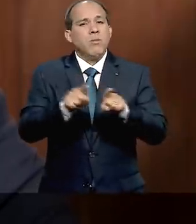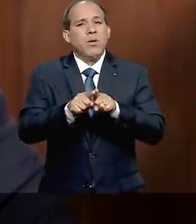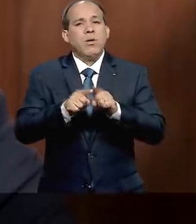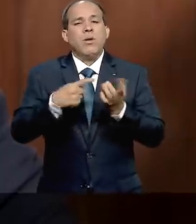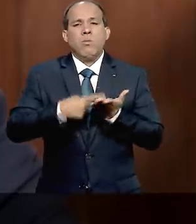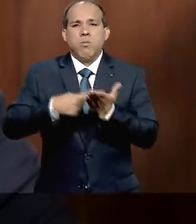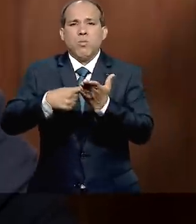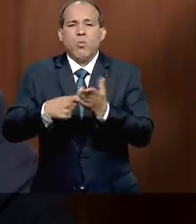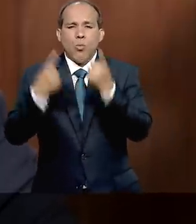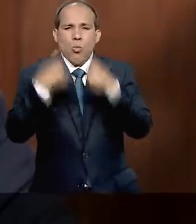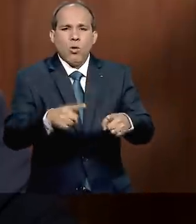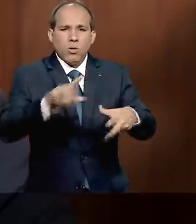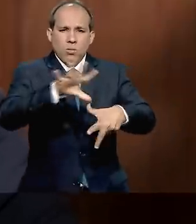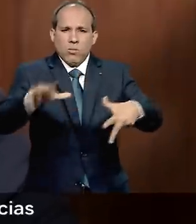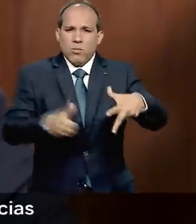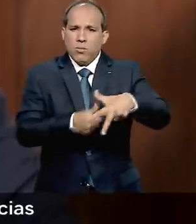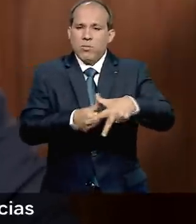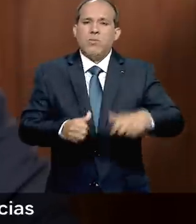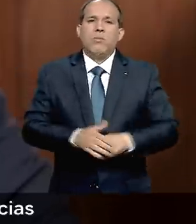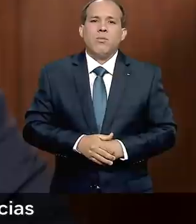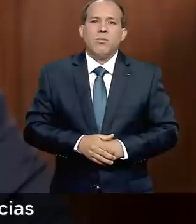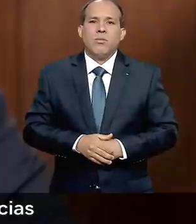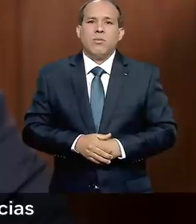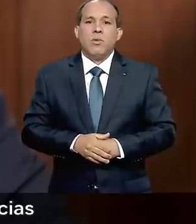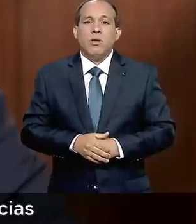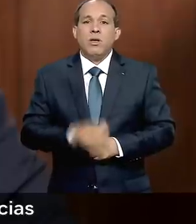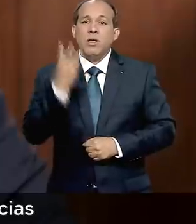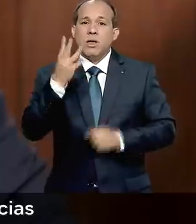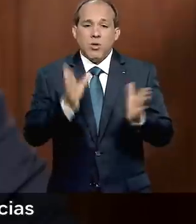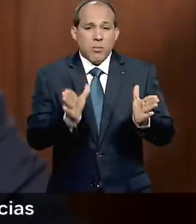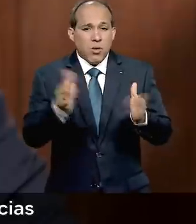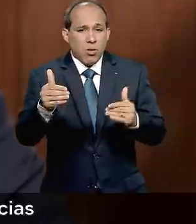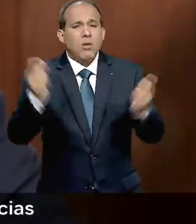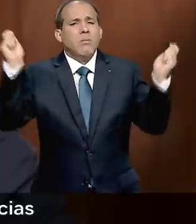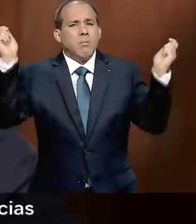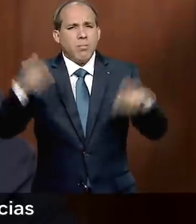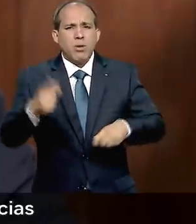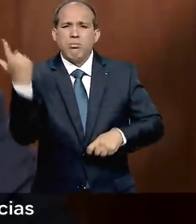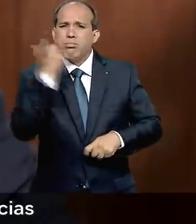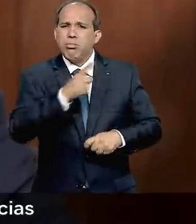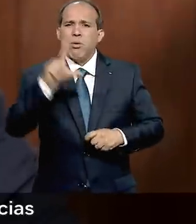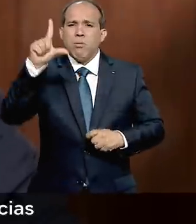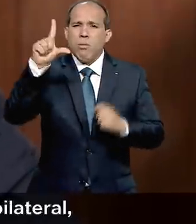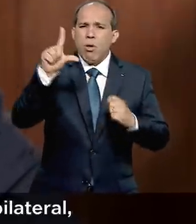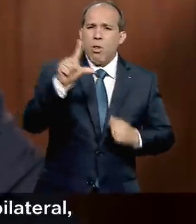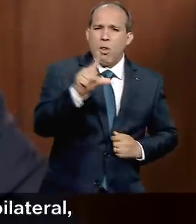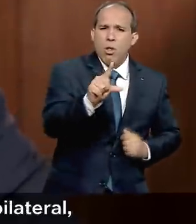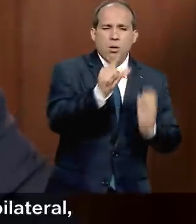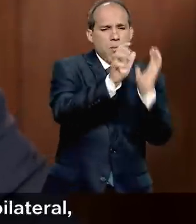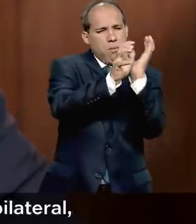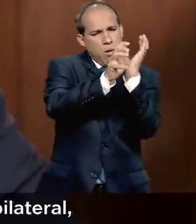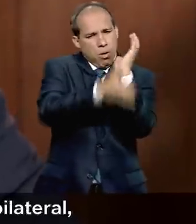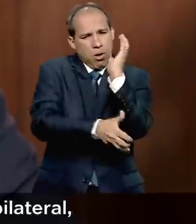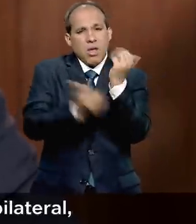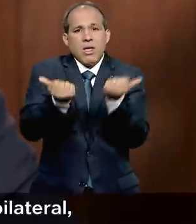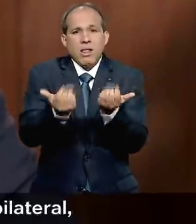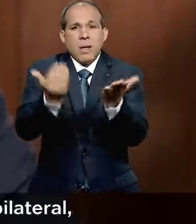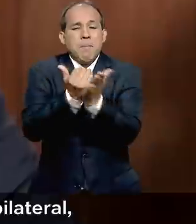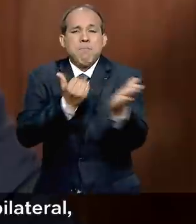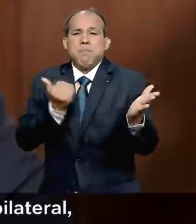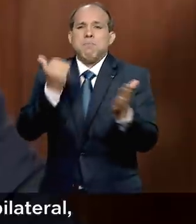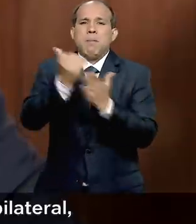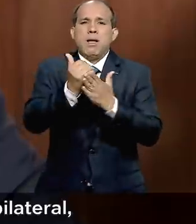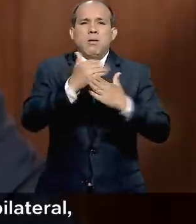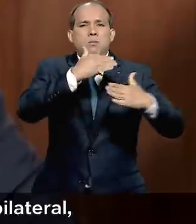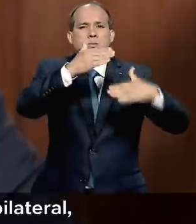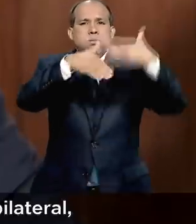um acordo anticorrupção. Esse pacote triplo será capaz de reduzir burocracias e trazer ainda mais crescimento